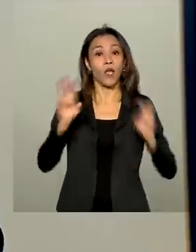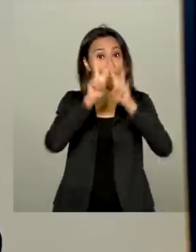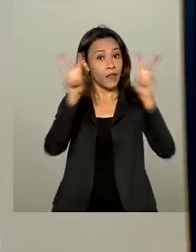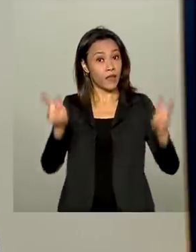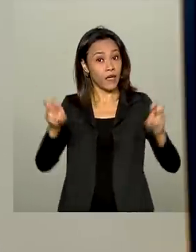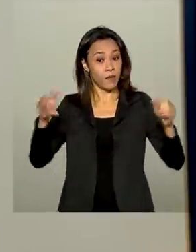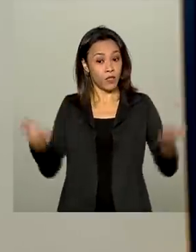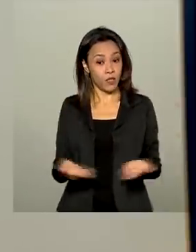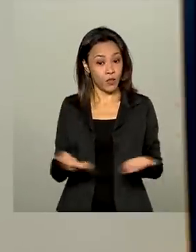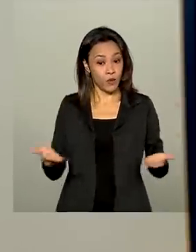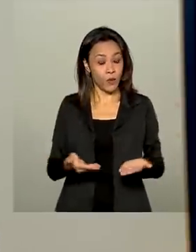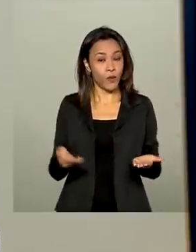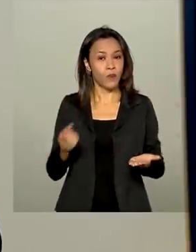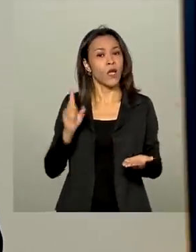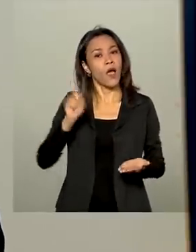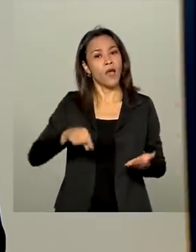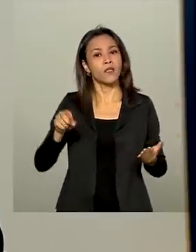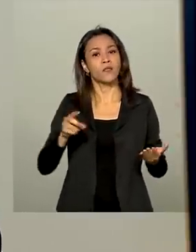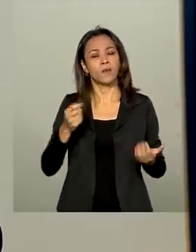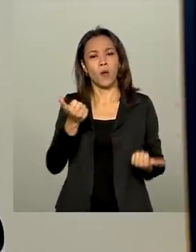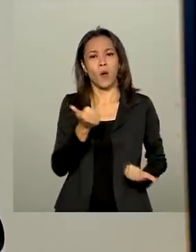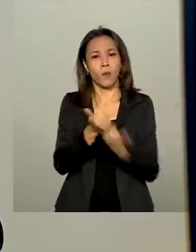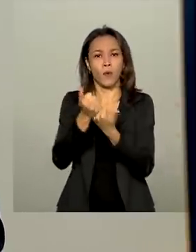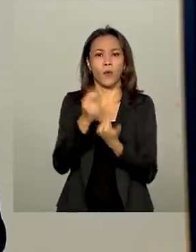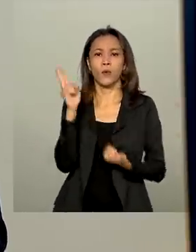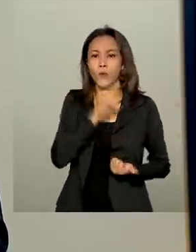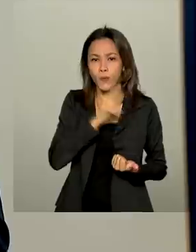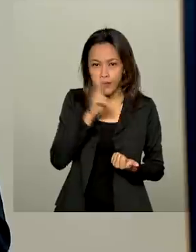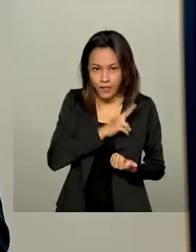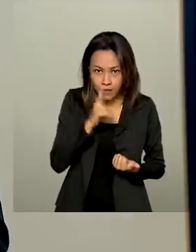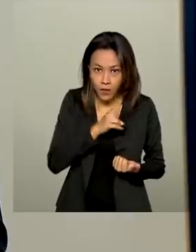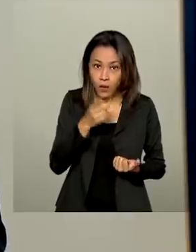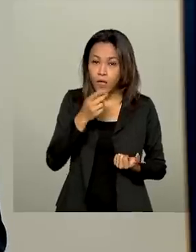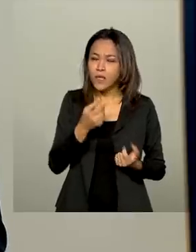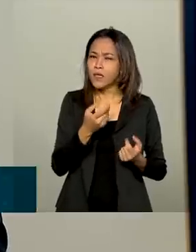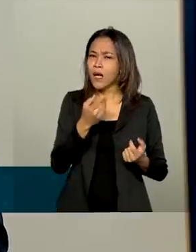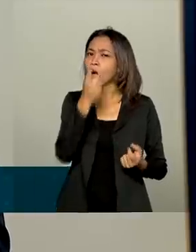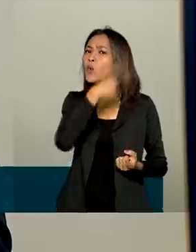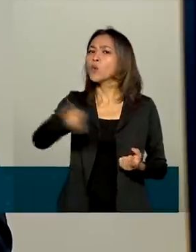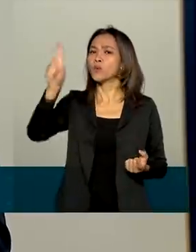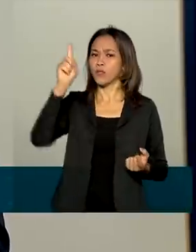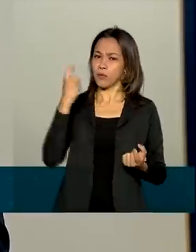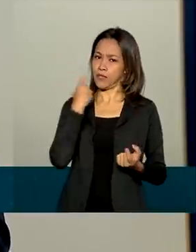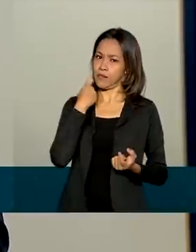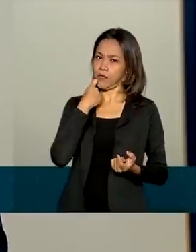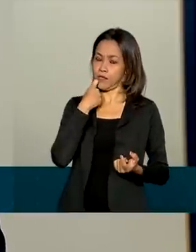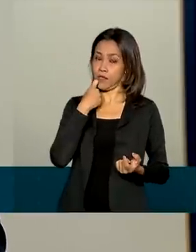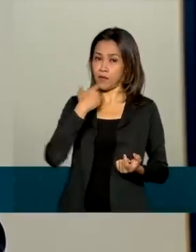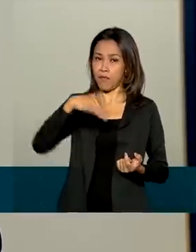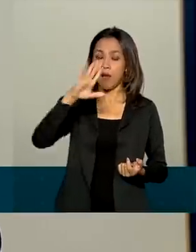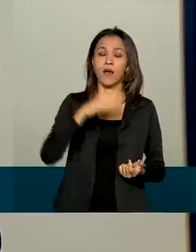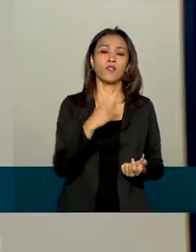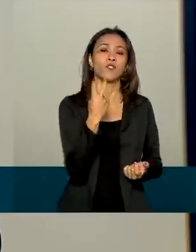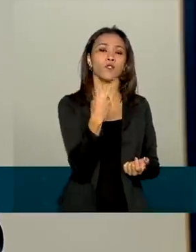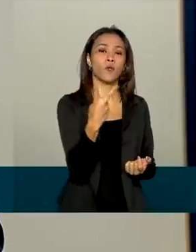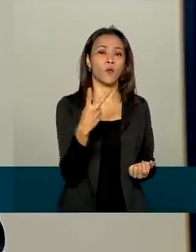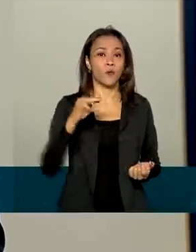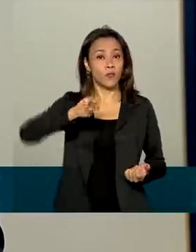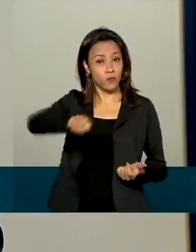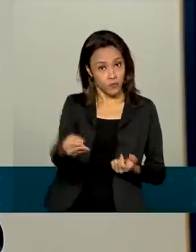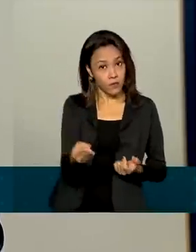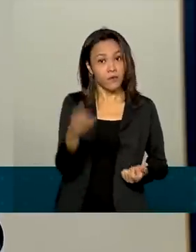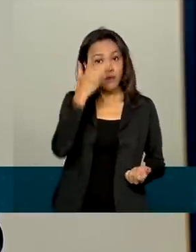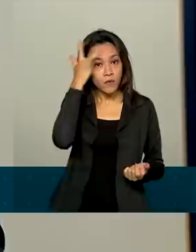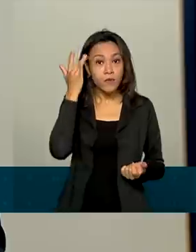hoje é sobre o auxílio emergencial. Lembrando, Renata, que na última sexta-feira, mais de dois milhões de beneficiários